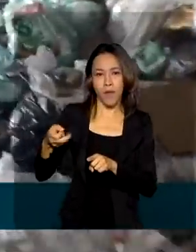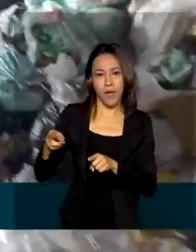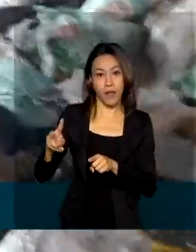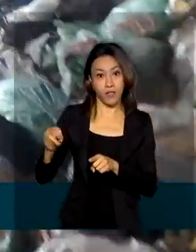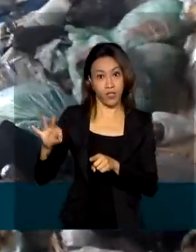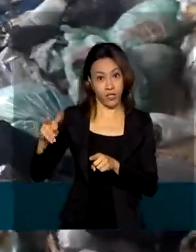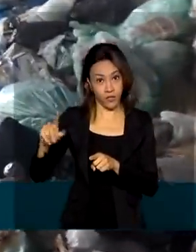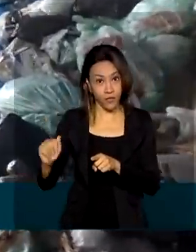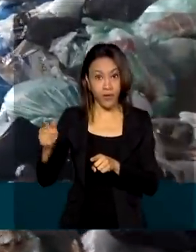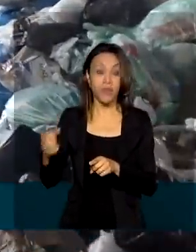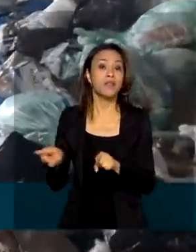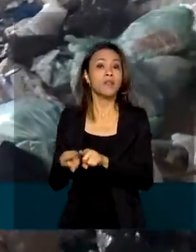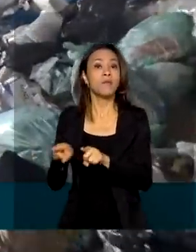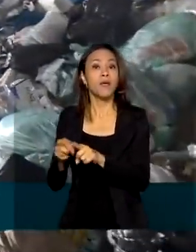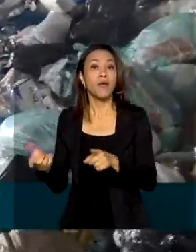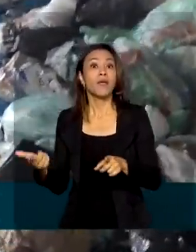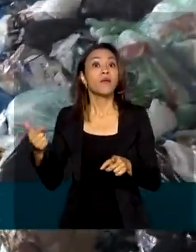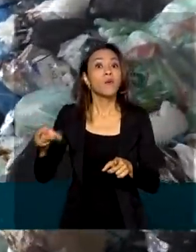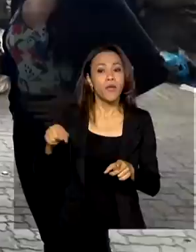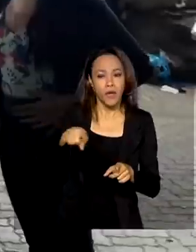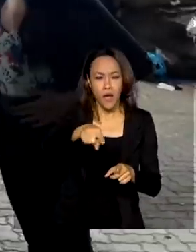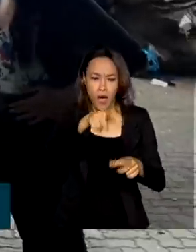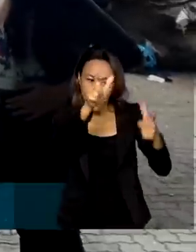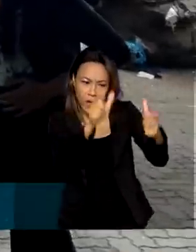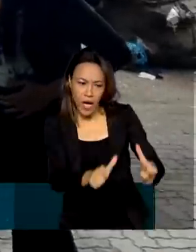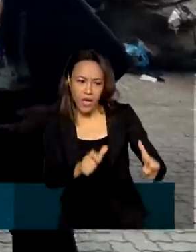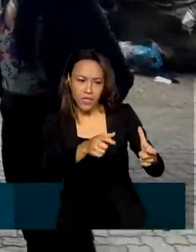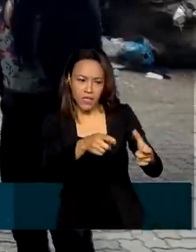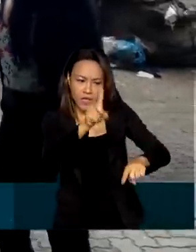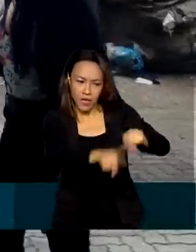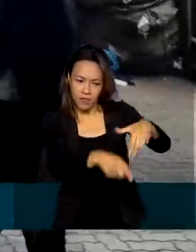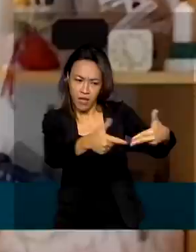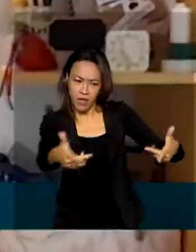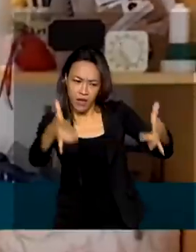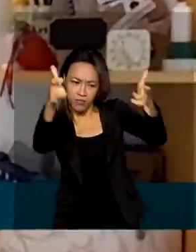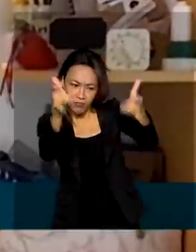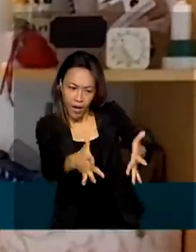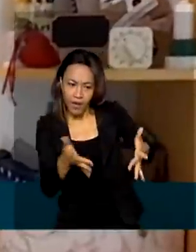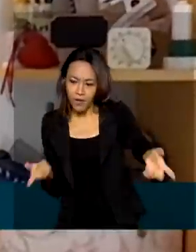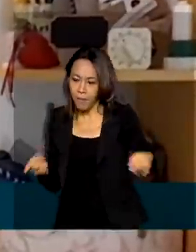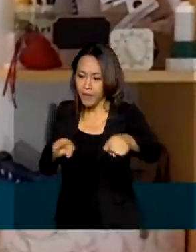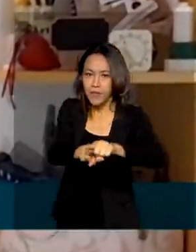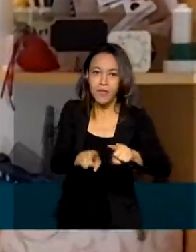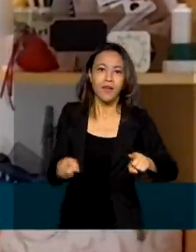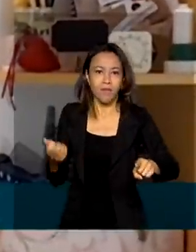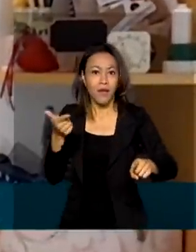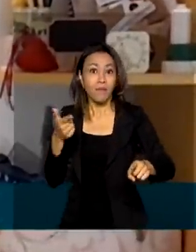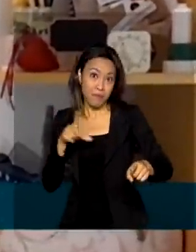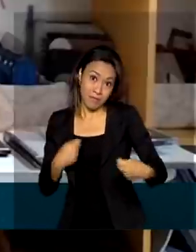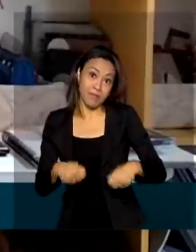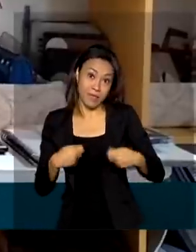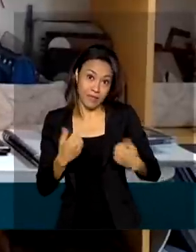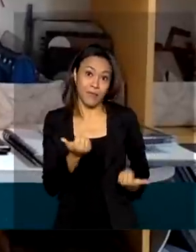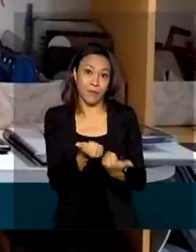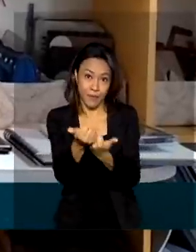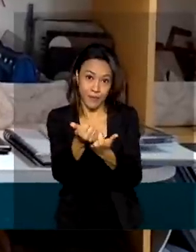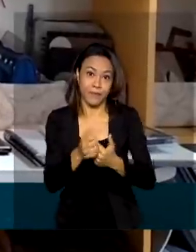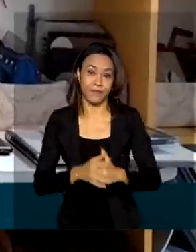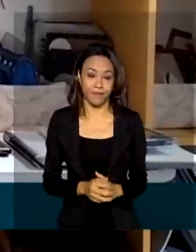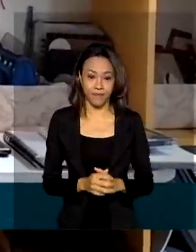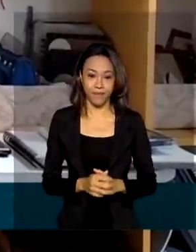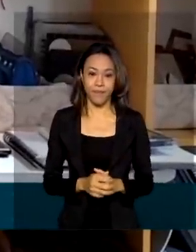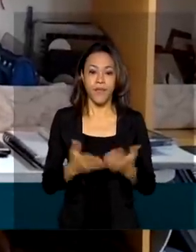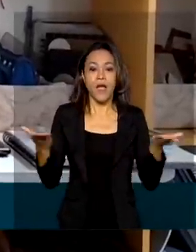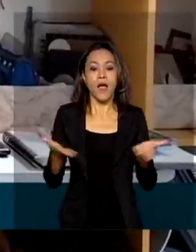a estabelecimentos geradores de resíduos. Para virar realidade, a ideia precisa de apoio. Agora a gente